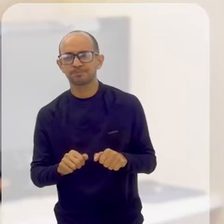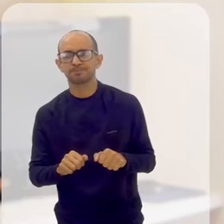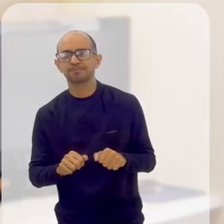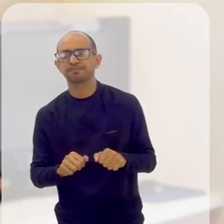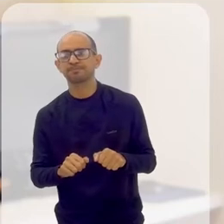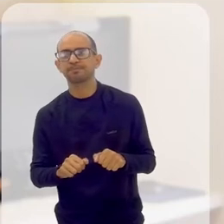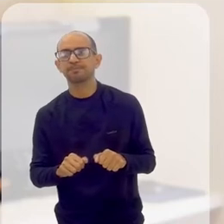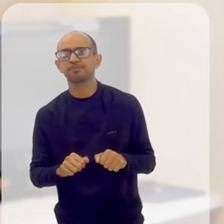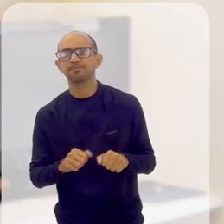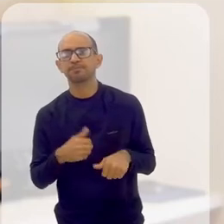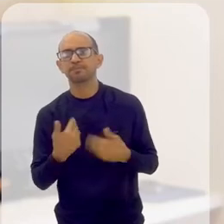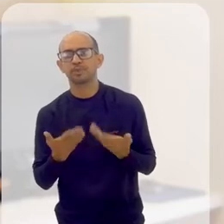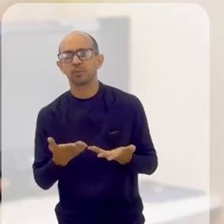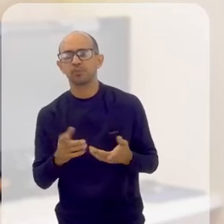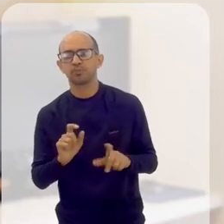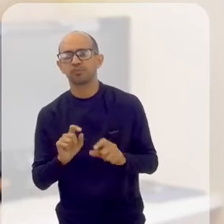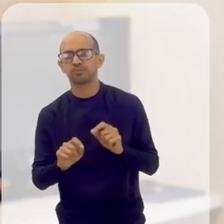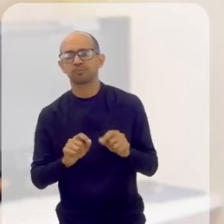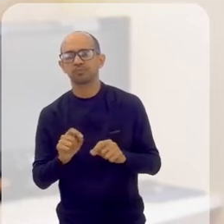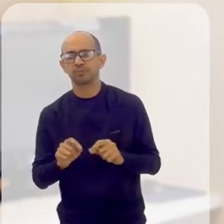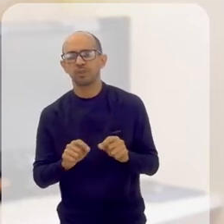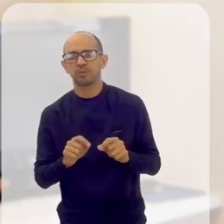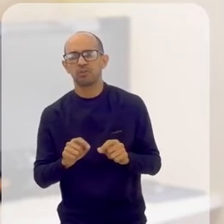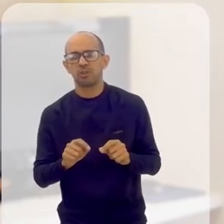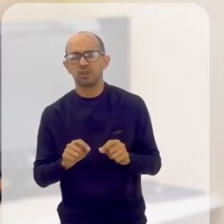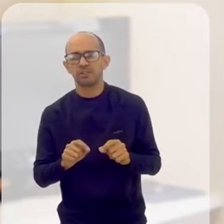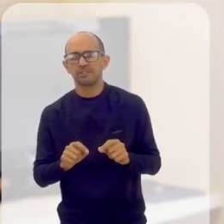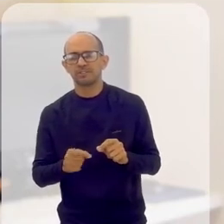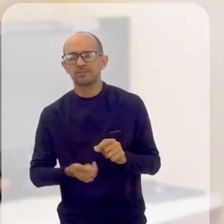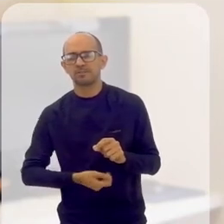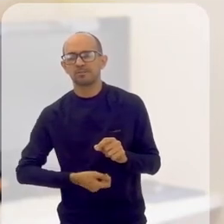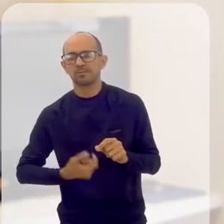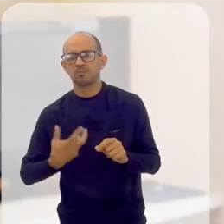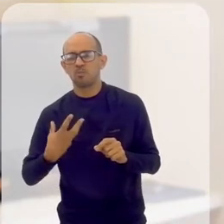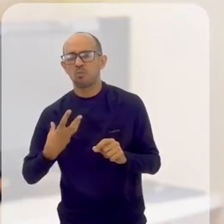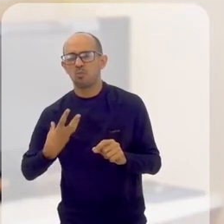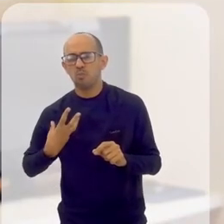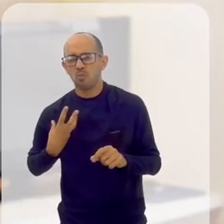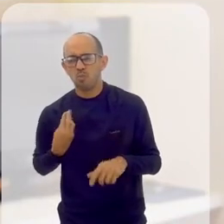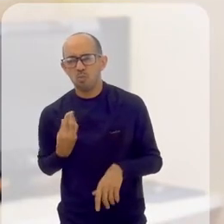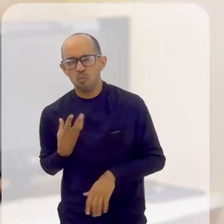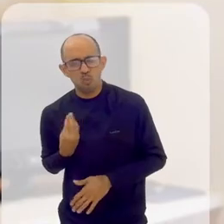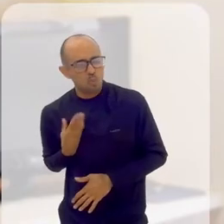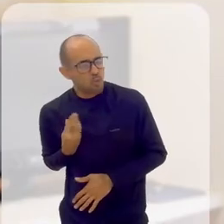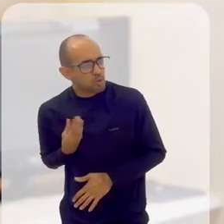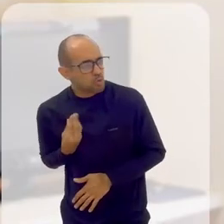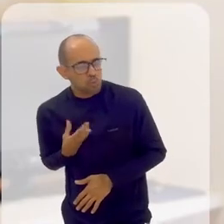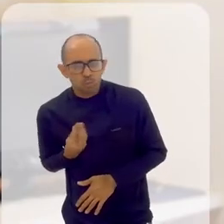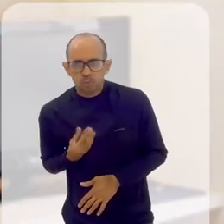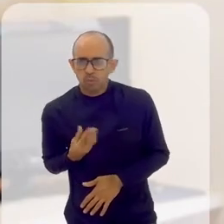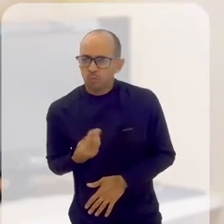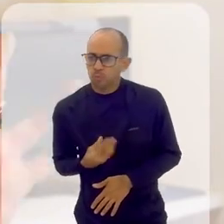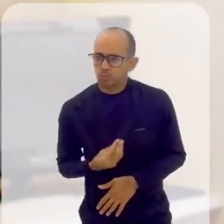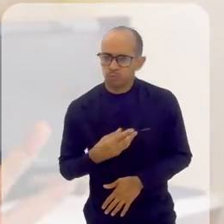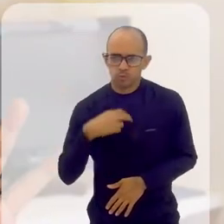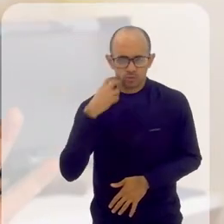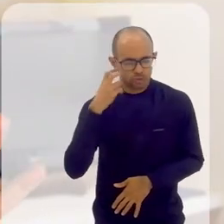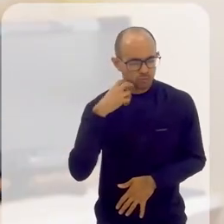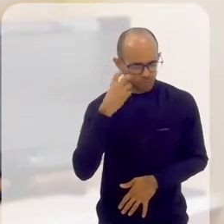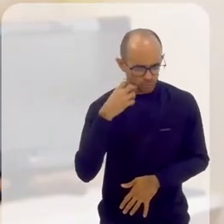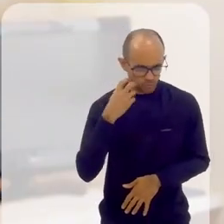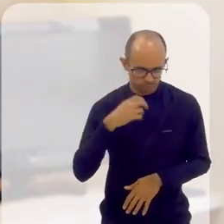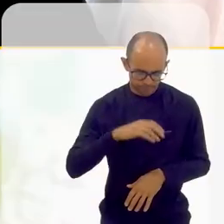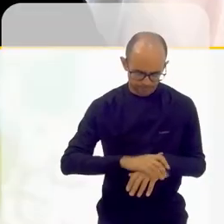também não vem ao caso. Mas, muito, muito, muito, muito, muito, mas muito.